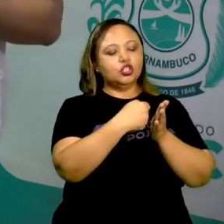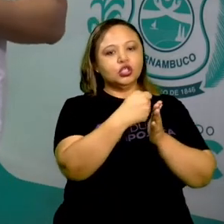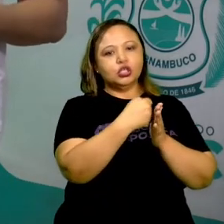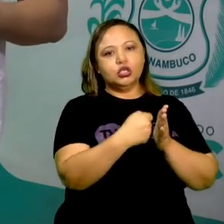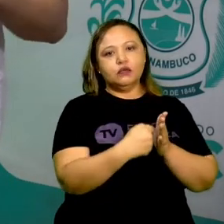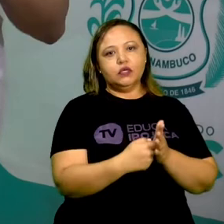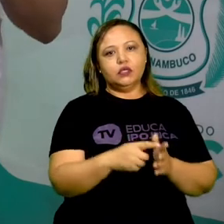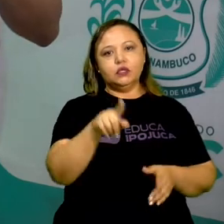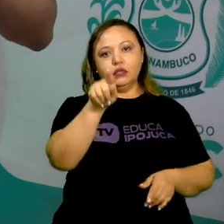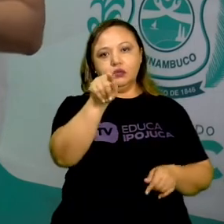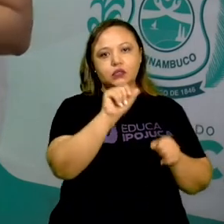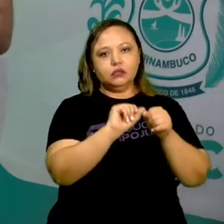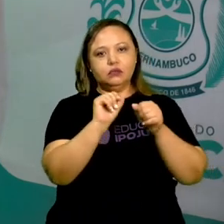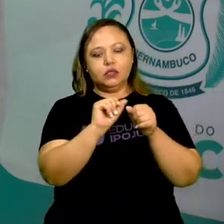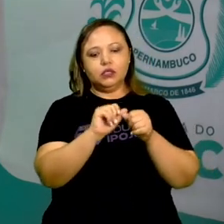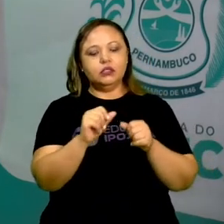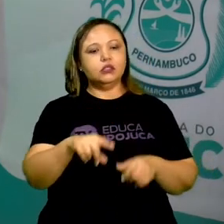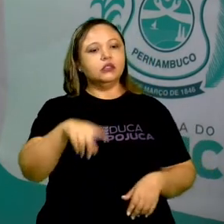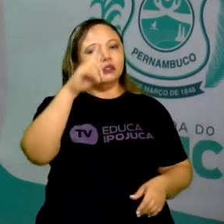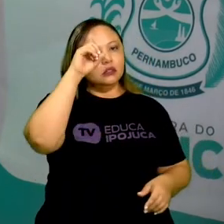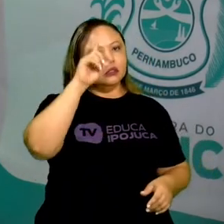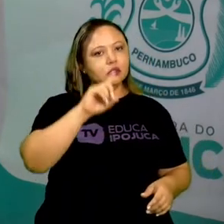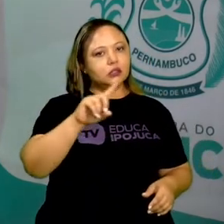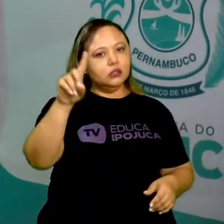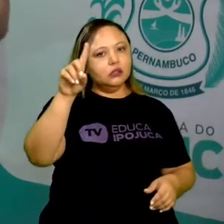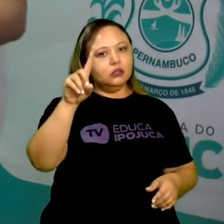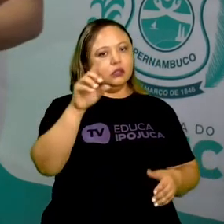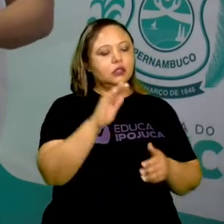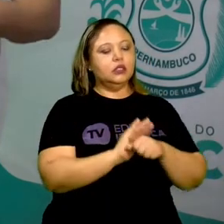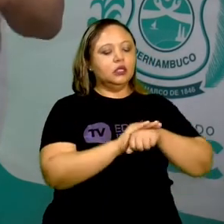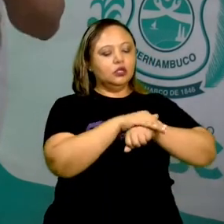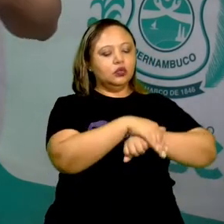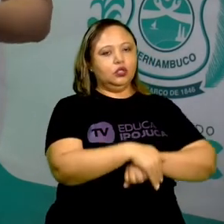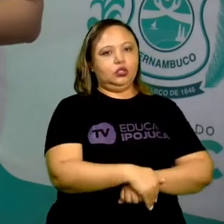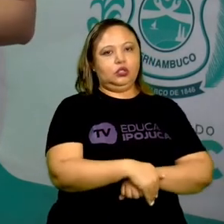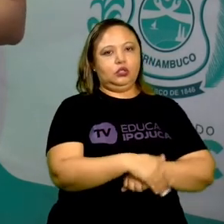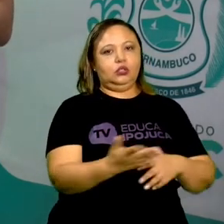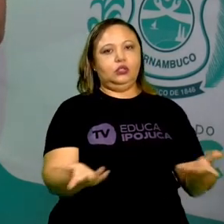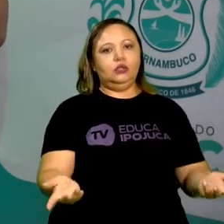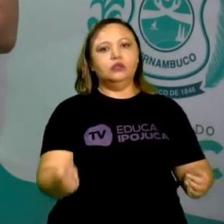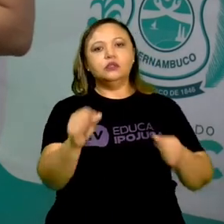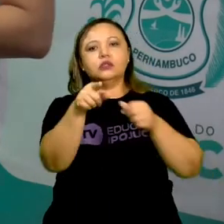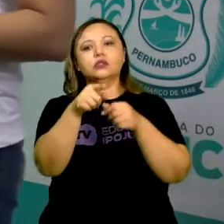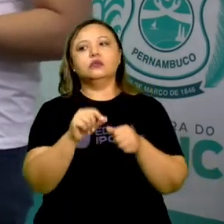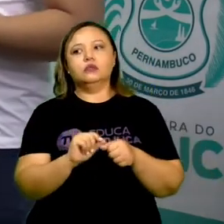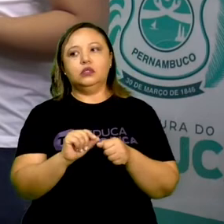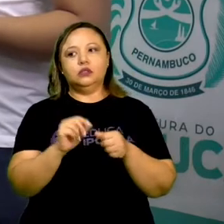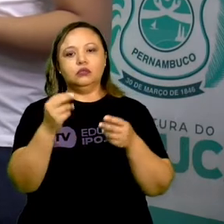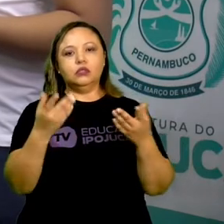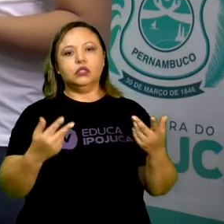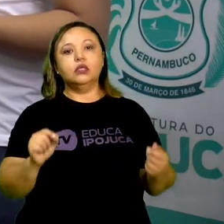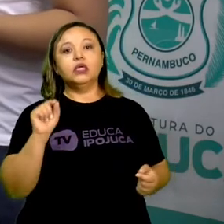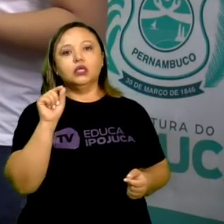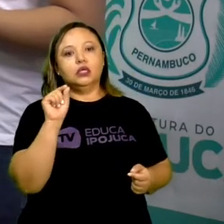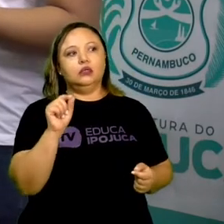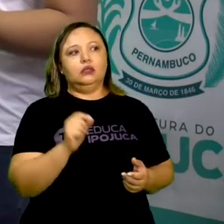suas atividades realizadas durante o dia e a noite. O que é que você faz durante o dia e a noite?